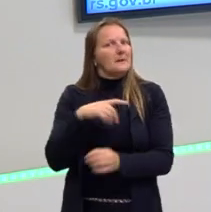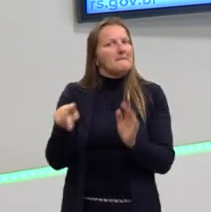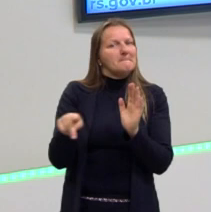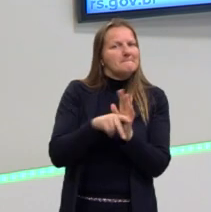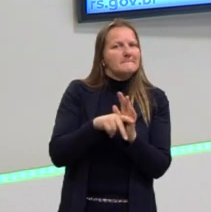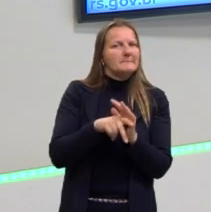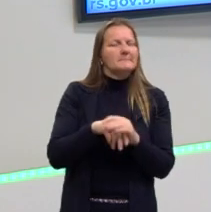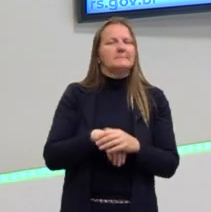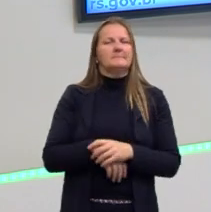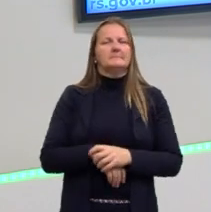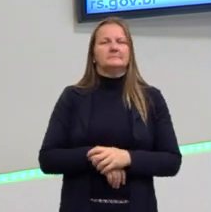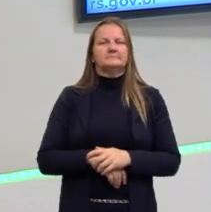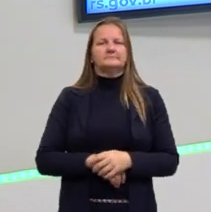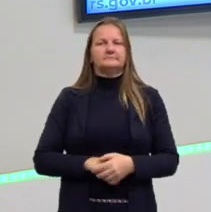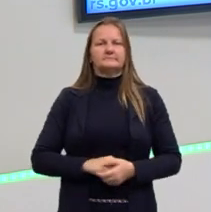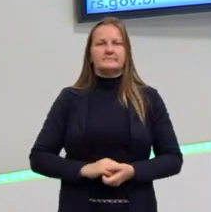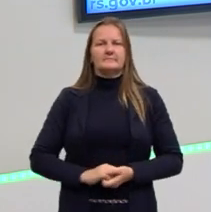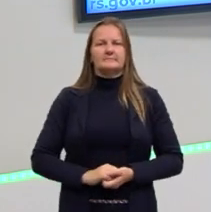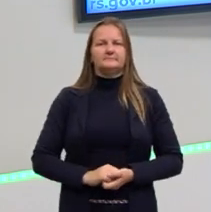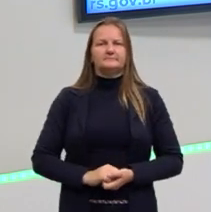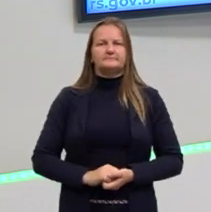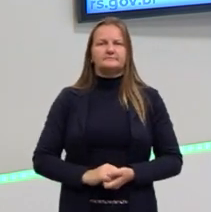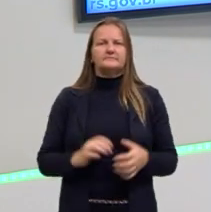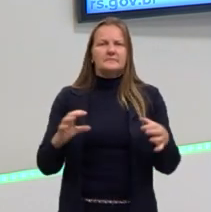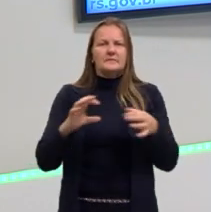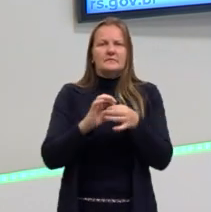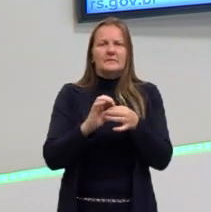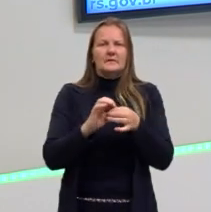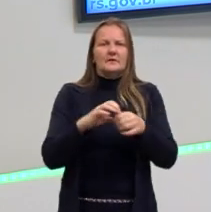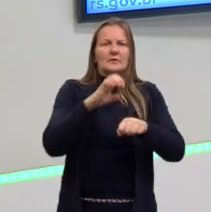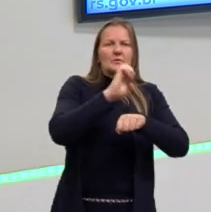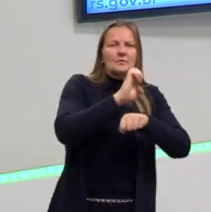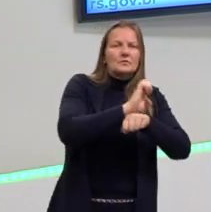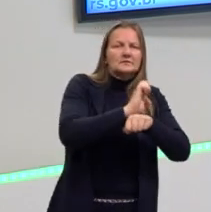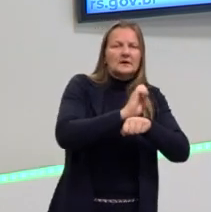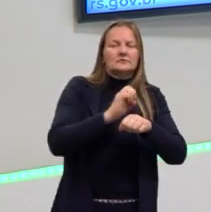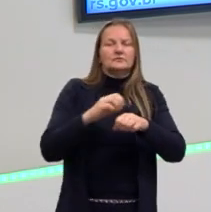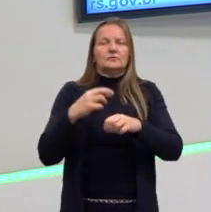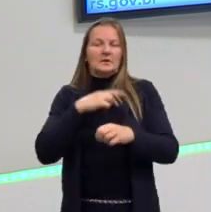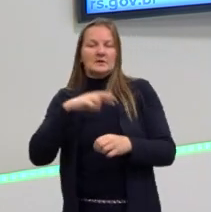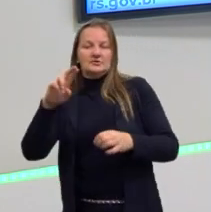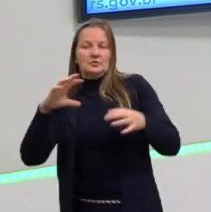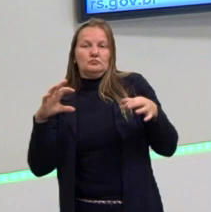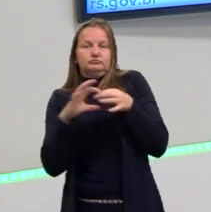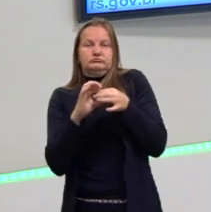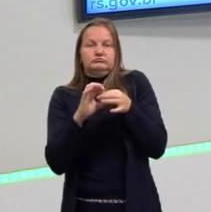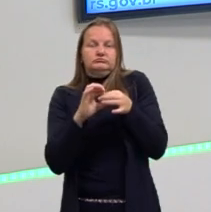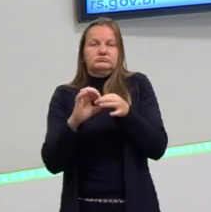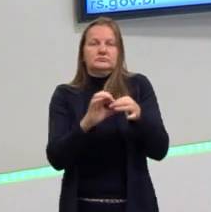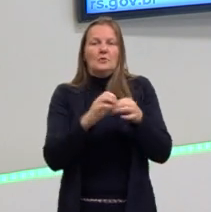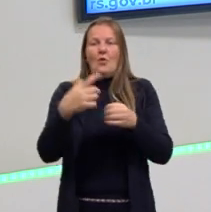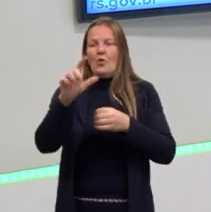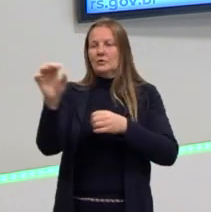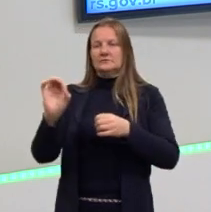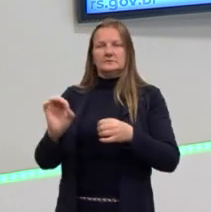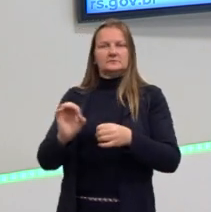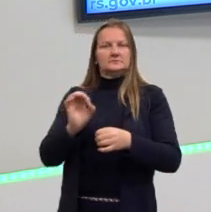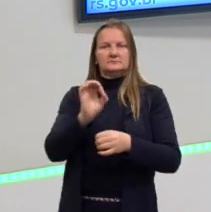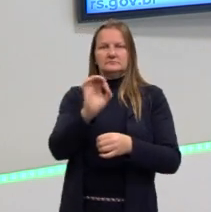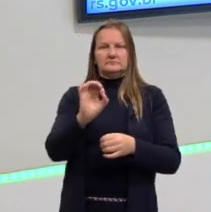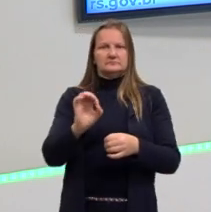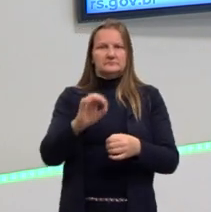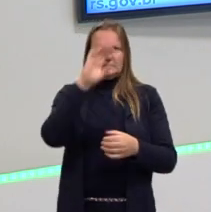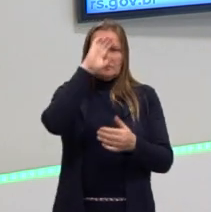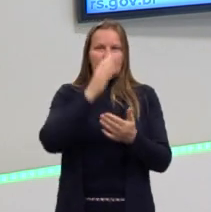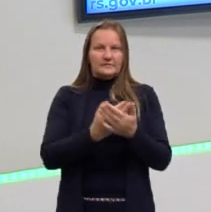digamos assim, casado com apenas uma religião. E as demais pessoas? E as demais crenças como ficavam?